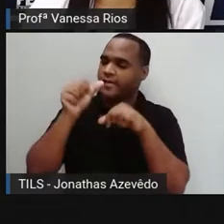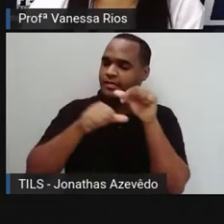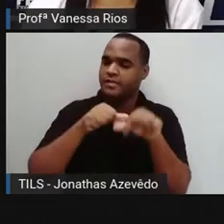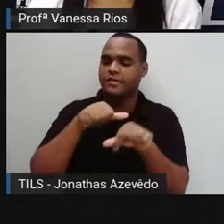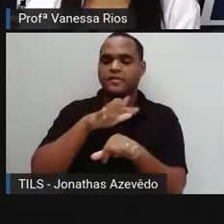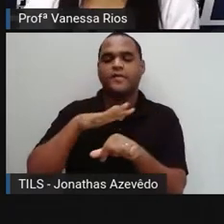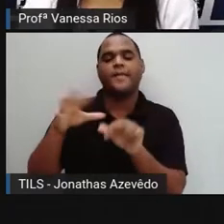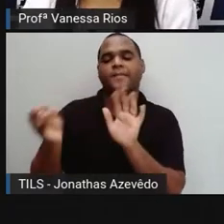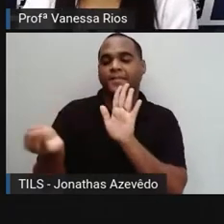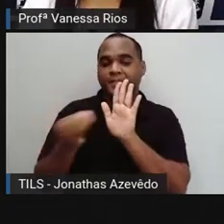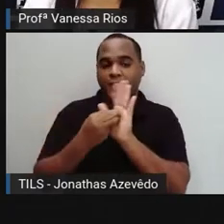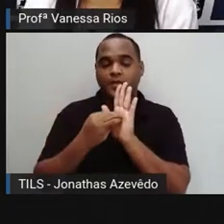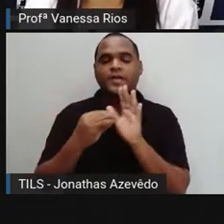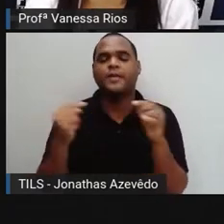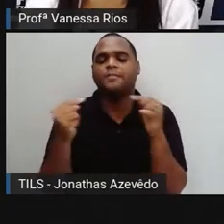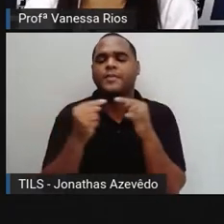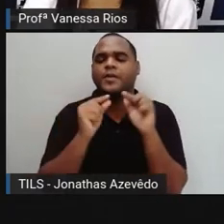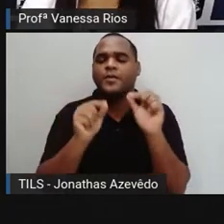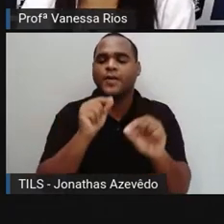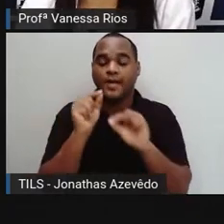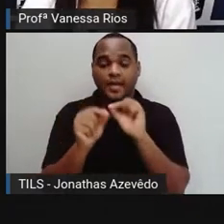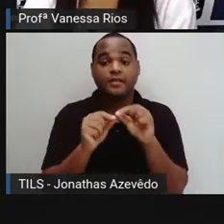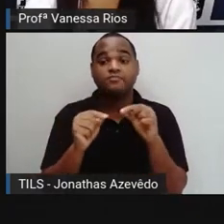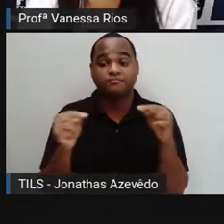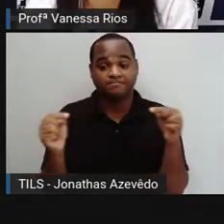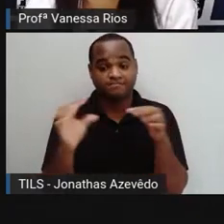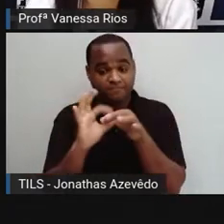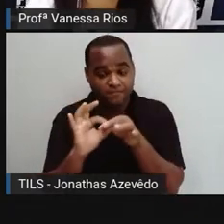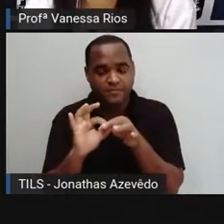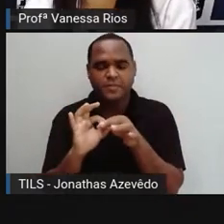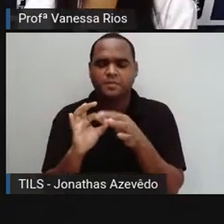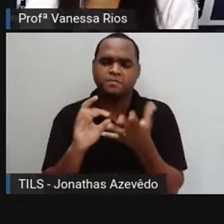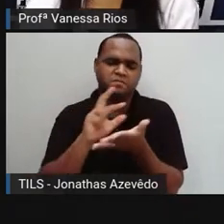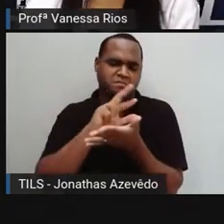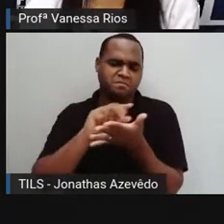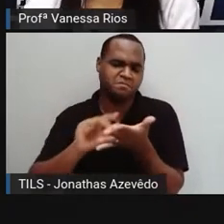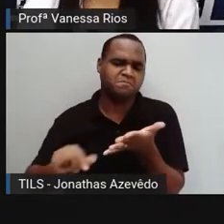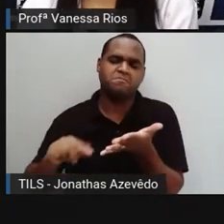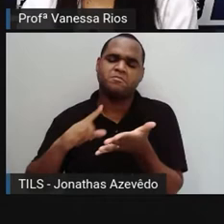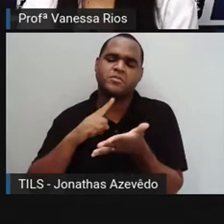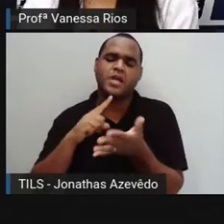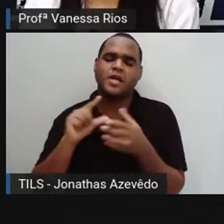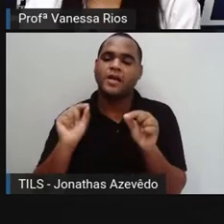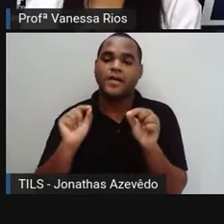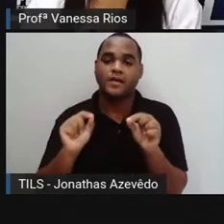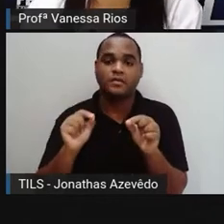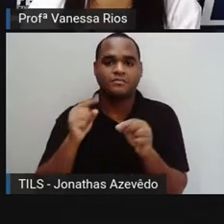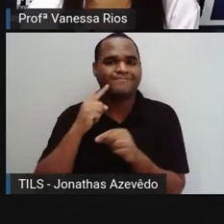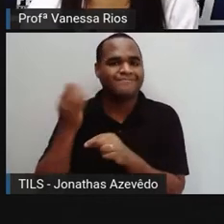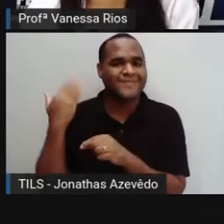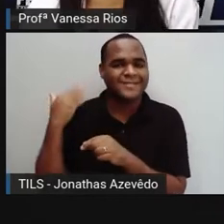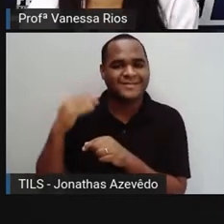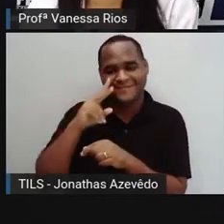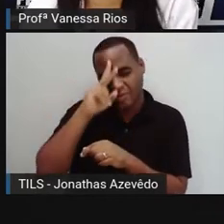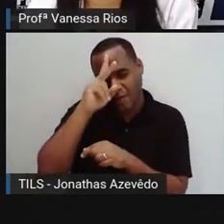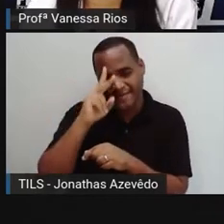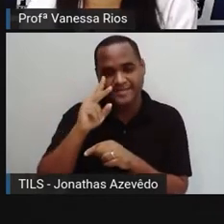registros que estão de acordo e que envolvem ali situações, de acordo com o tempo histórico em que